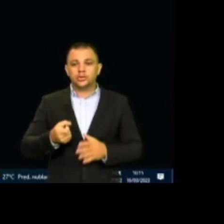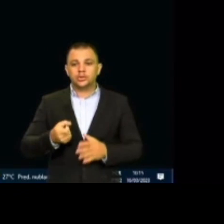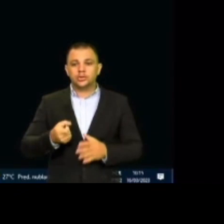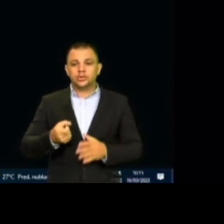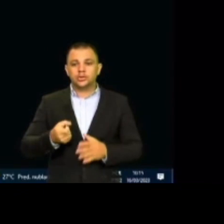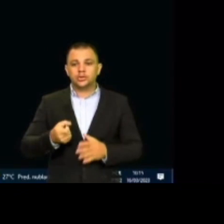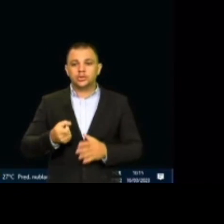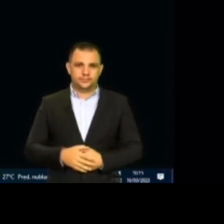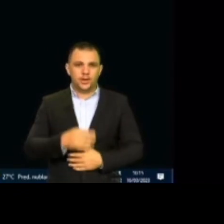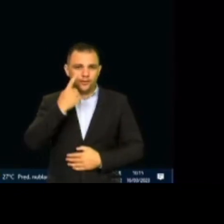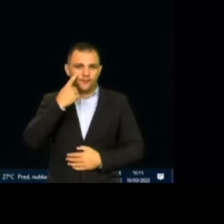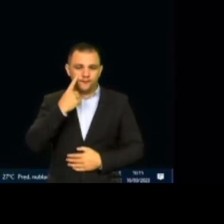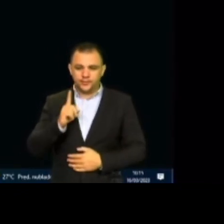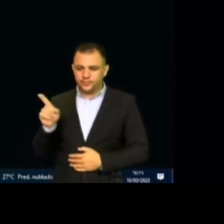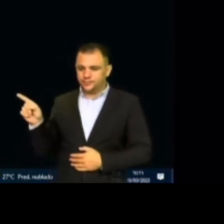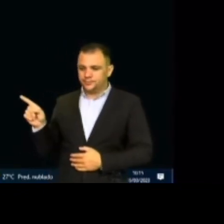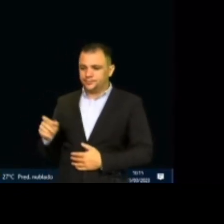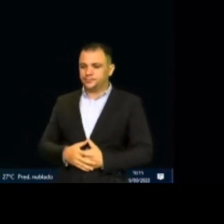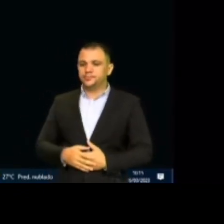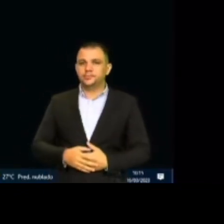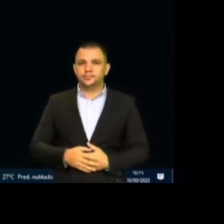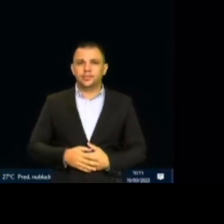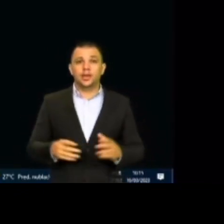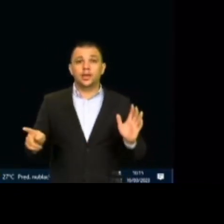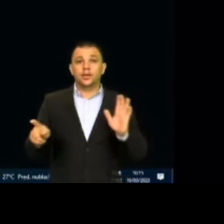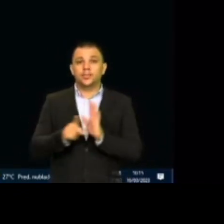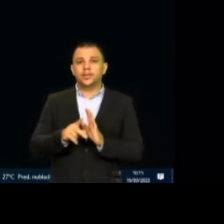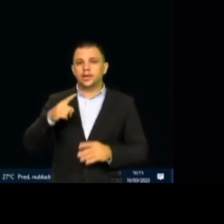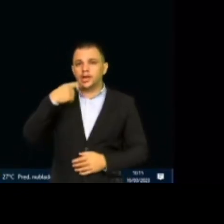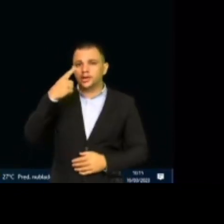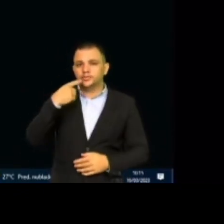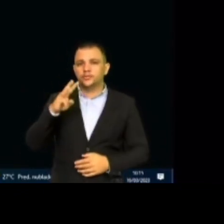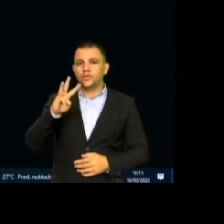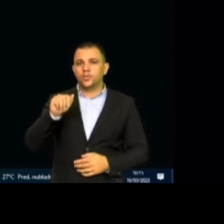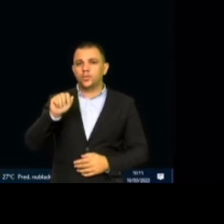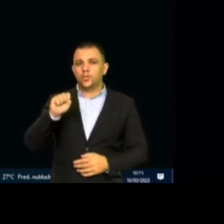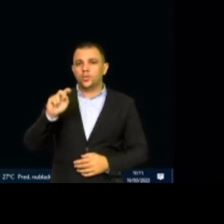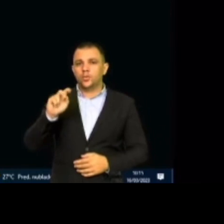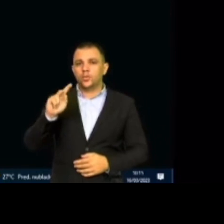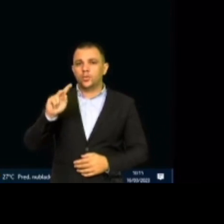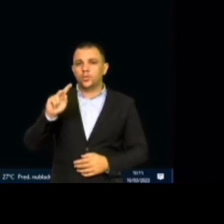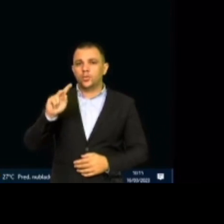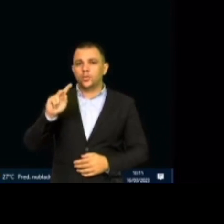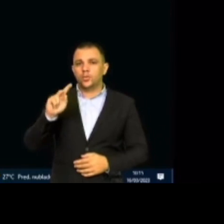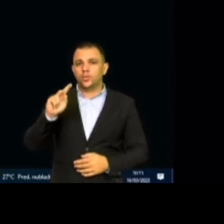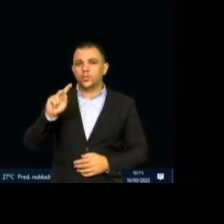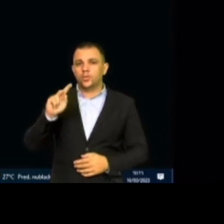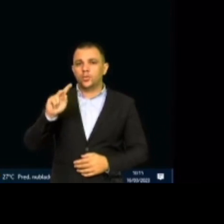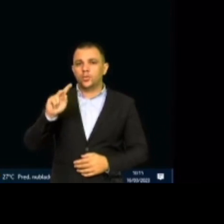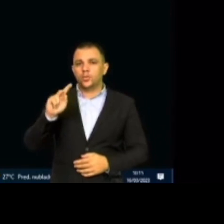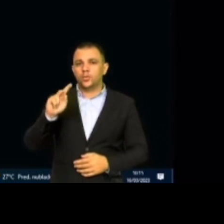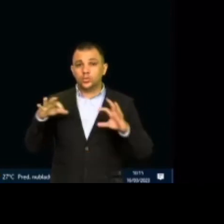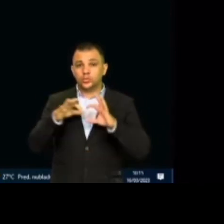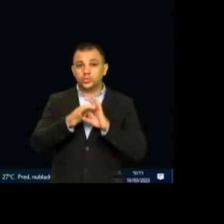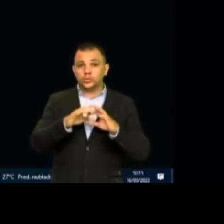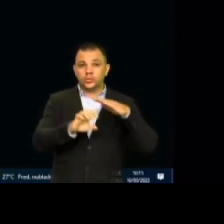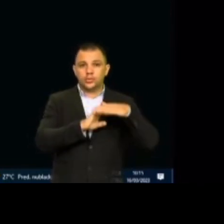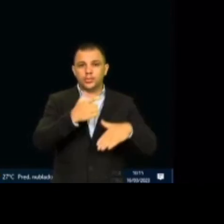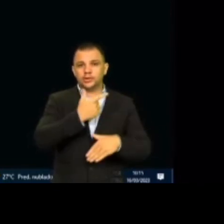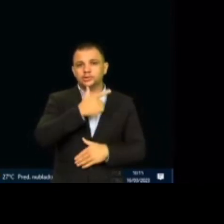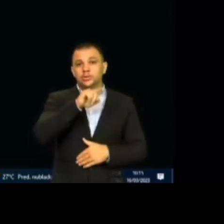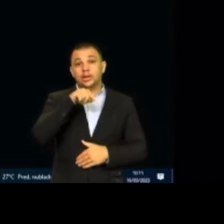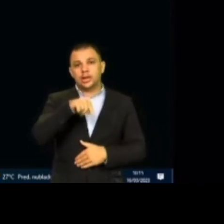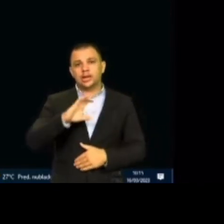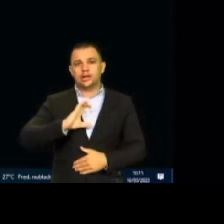pertence ao advogado Washington, em consórcio com uma empresa, lá em Caxias. Fizeram loteamento, tem 300 e